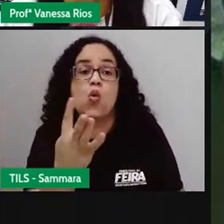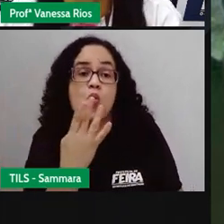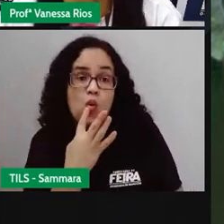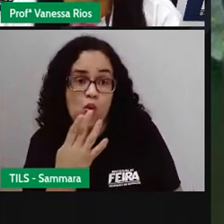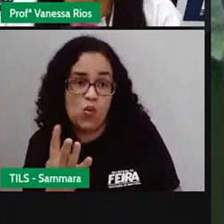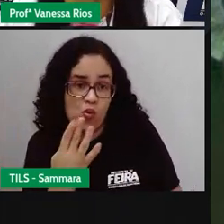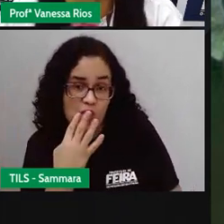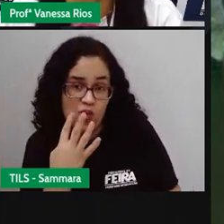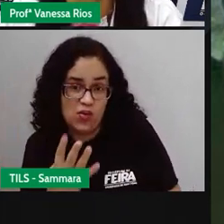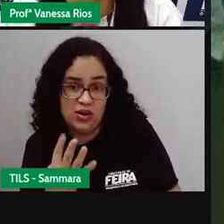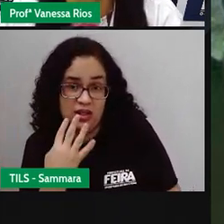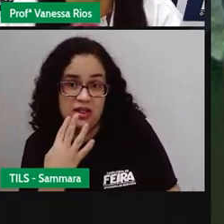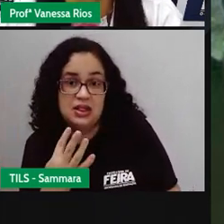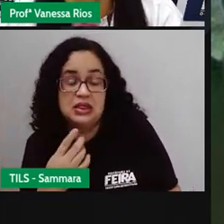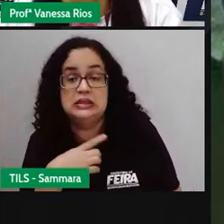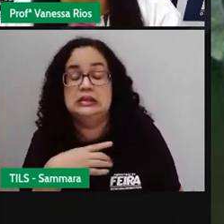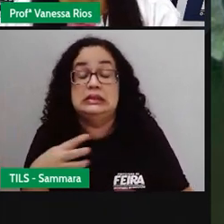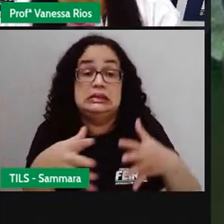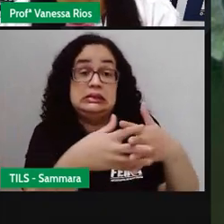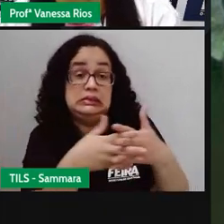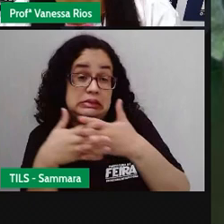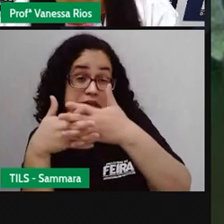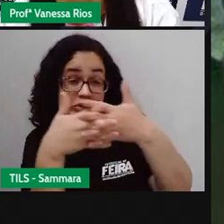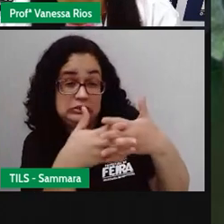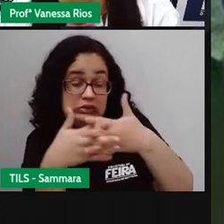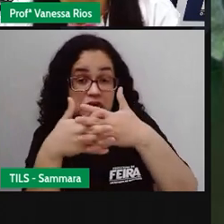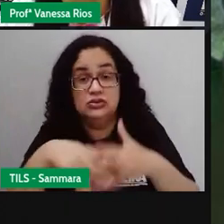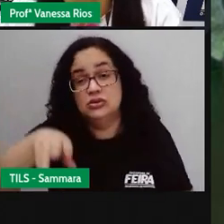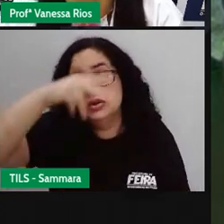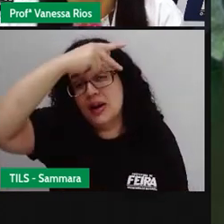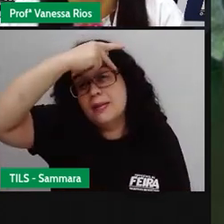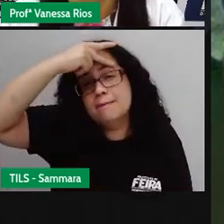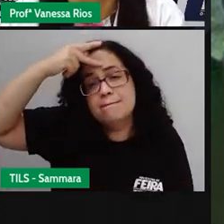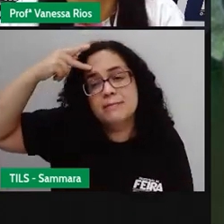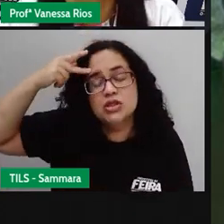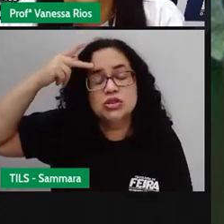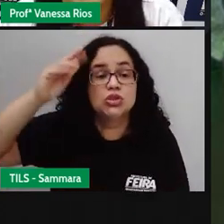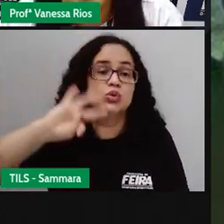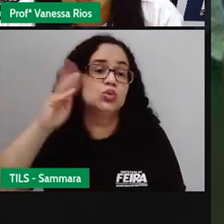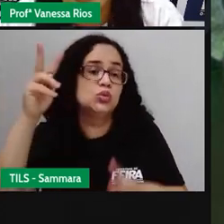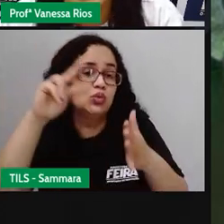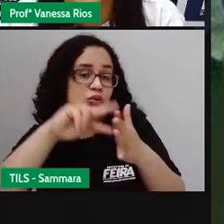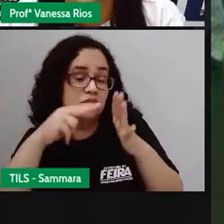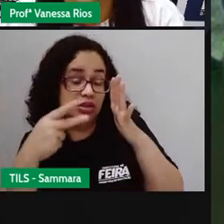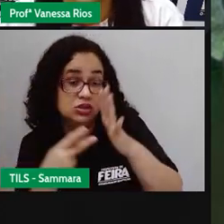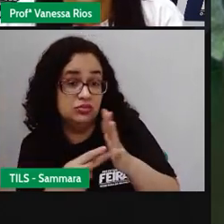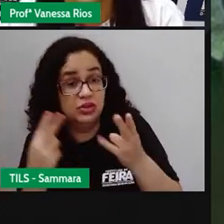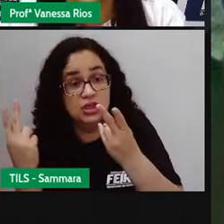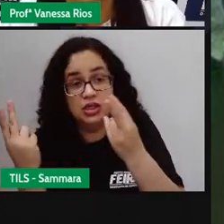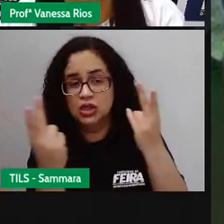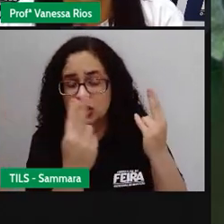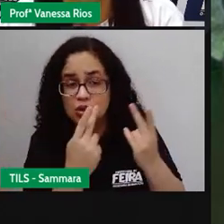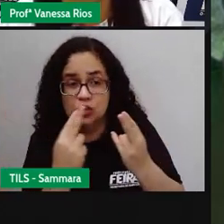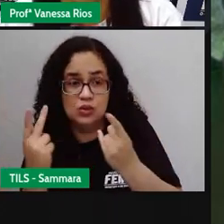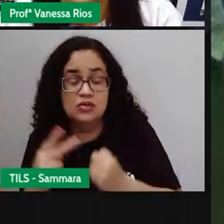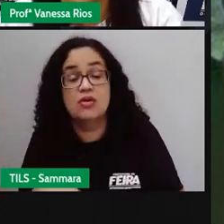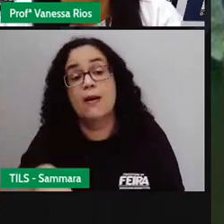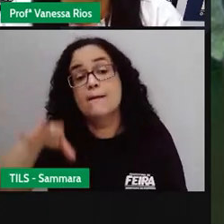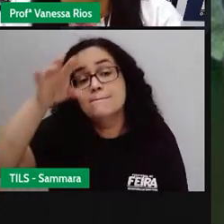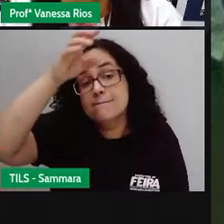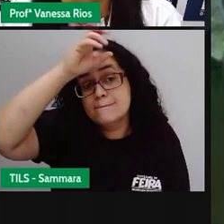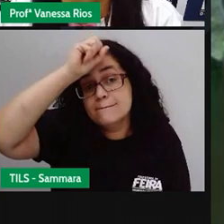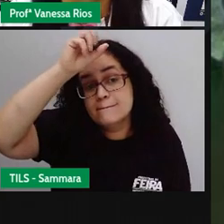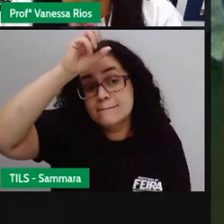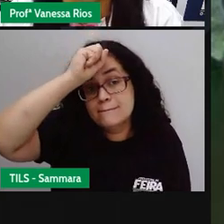e existem aí algumas confusões porque as pessoas às vezes acham que tudo significa a mesma coisa. E hoje a gente vai aprender